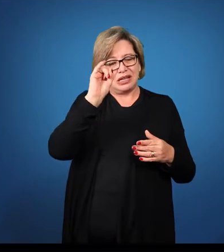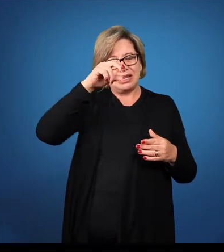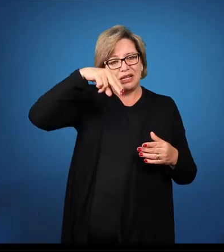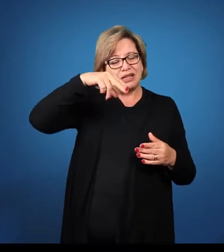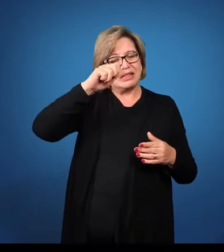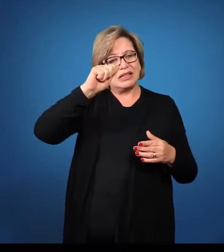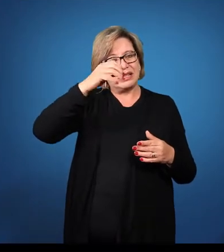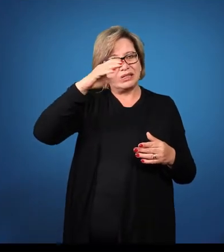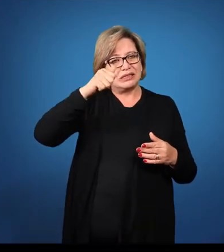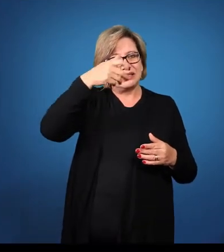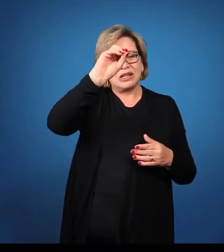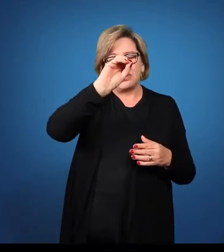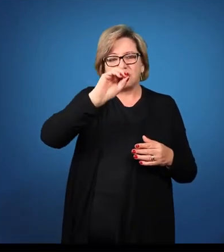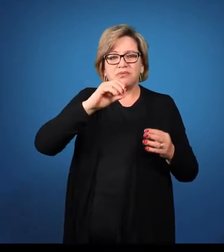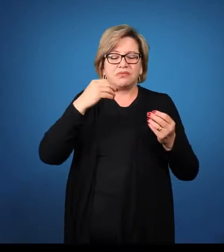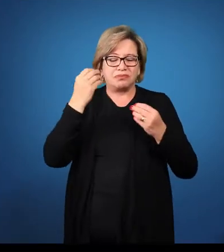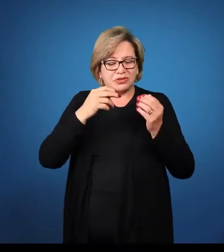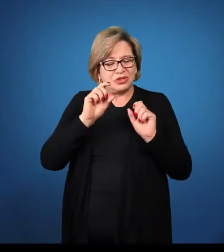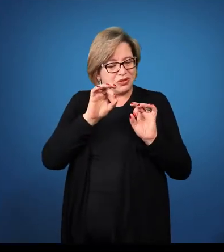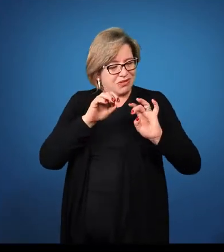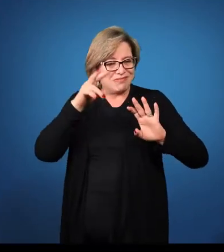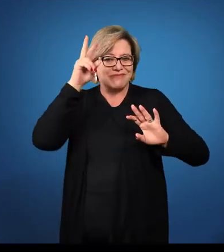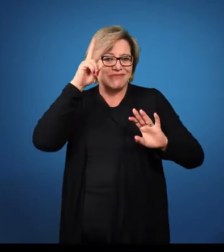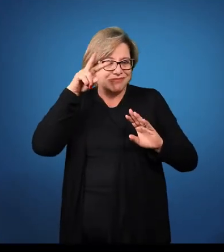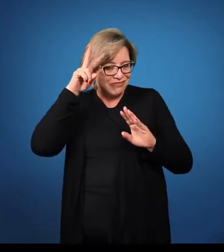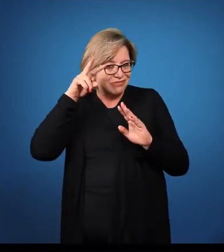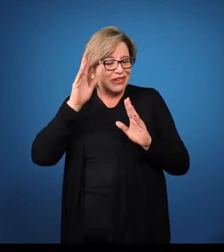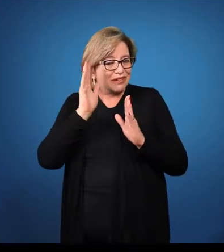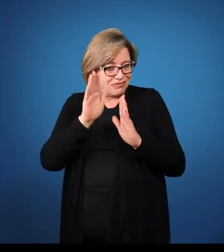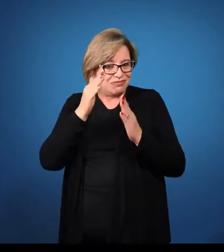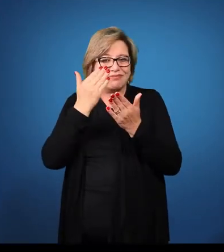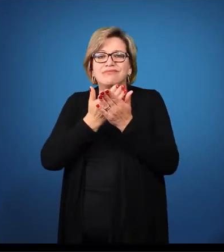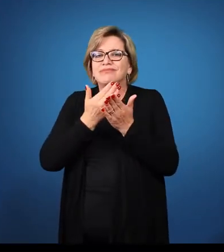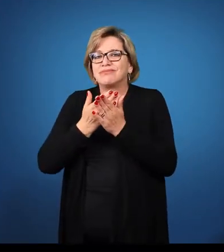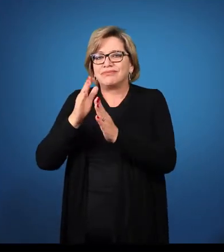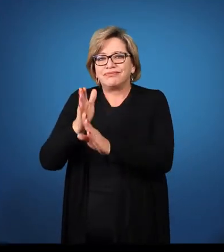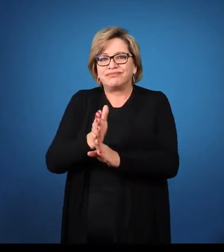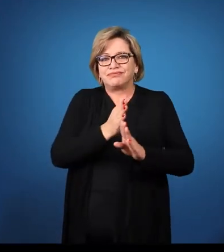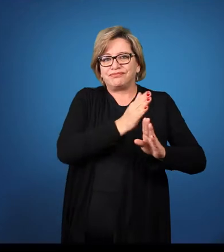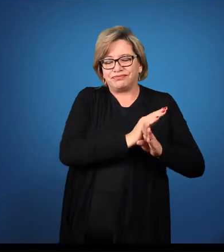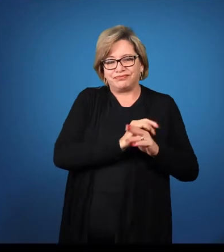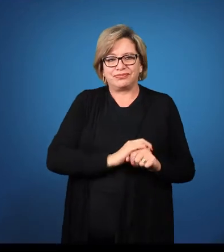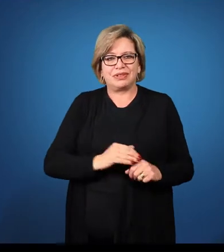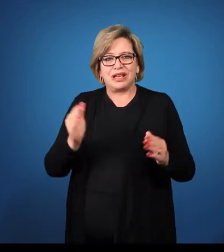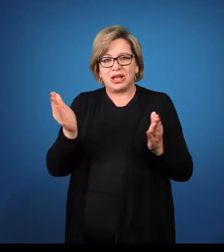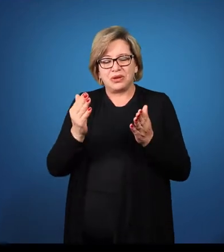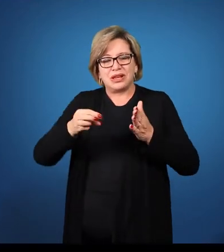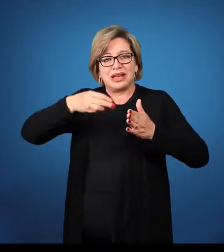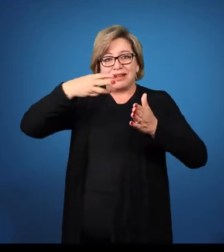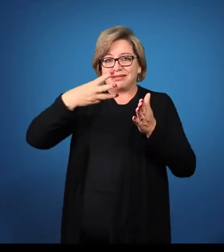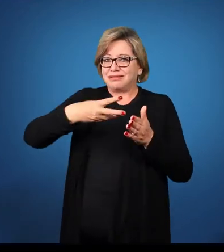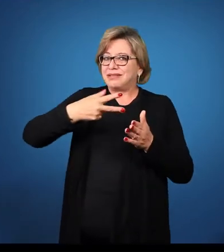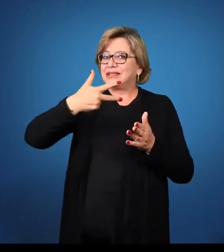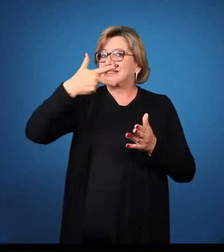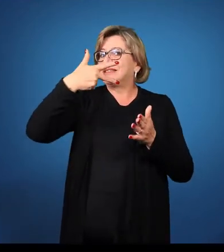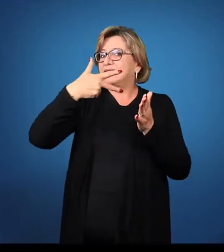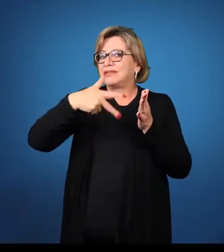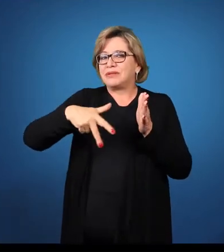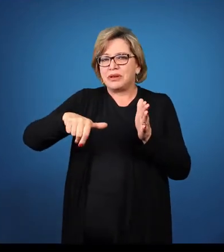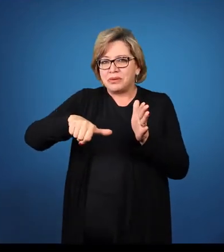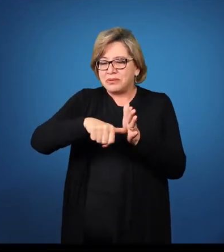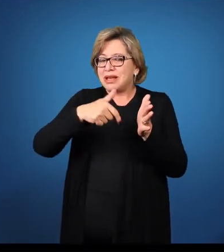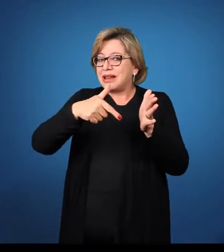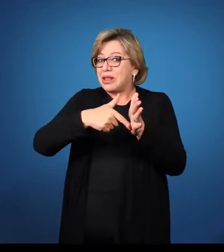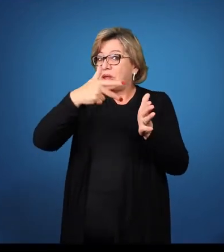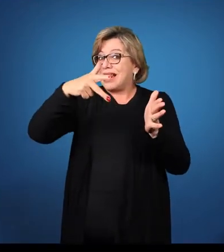declinação. Foi só para lembrar, uma vez que já vimos isso. Na terceira declinação, o